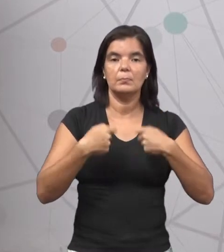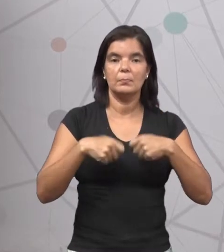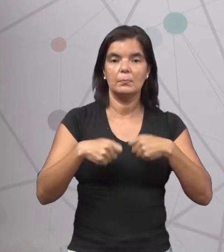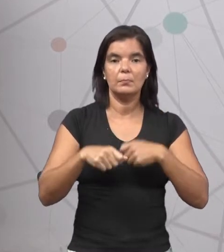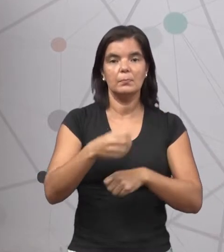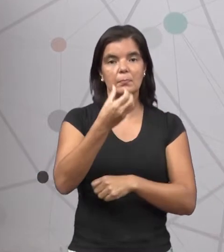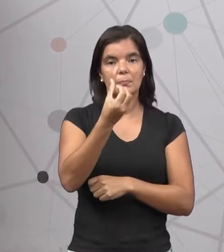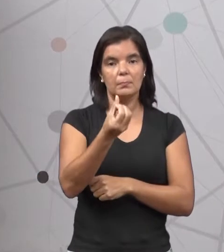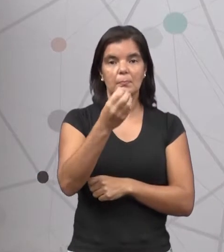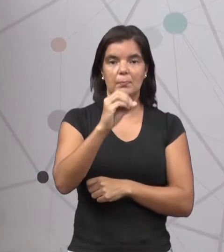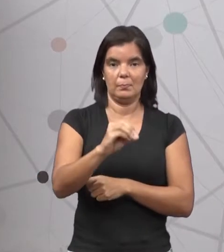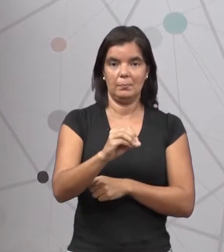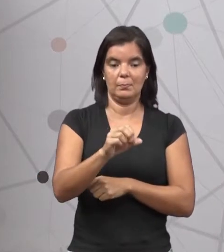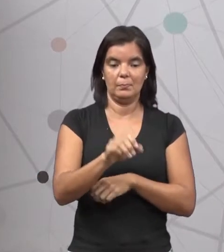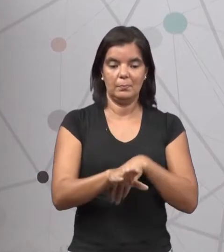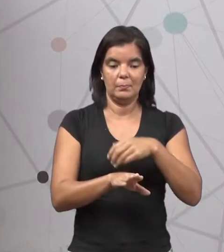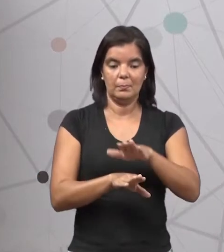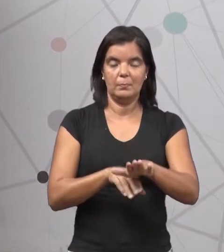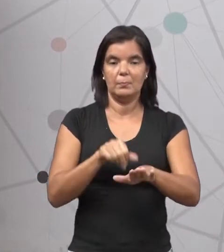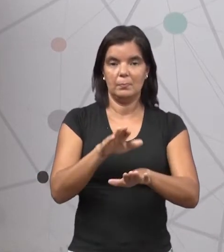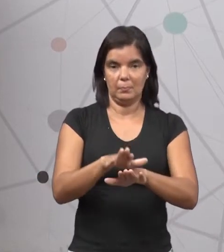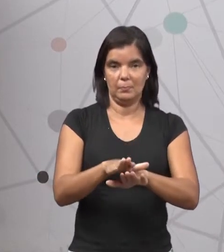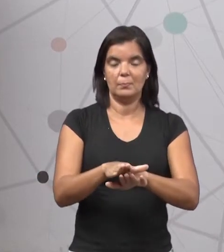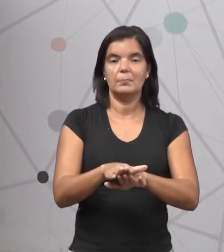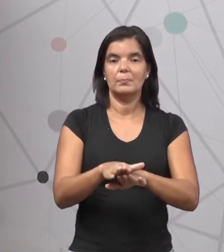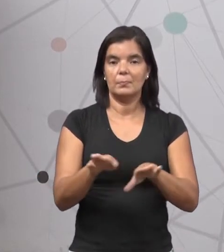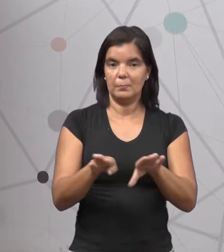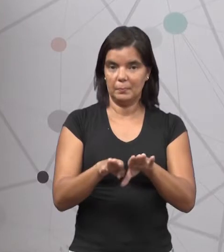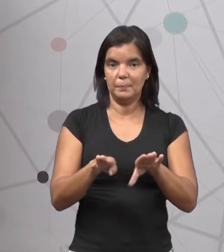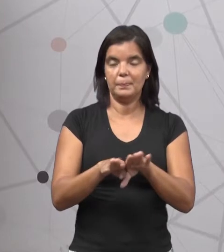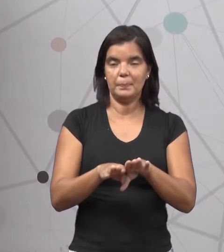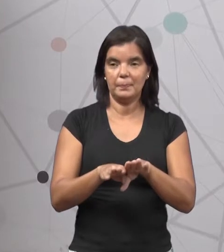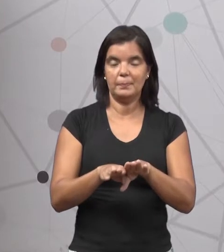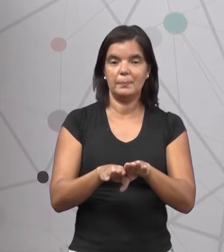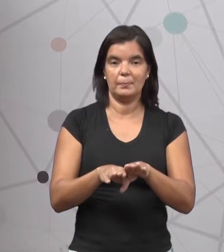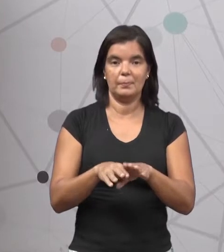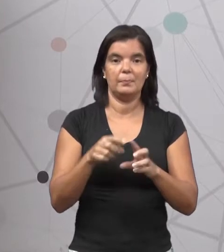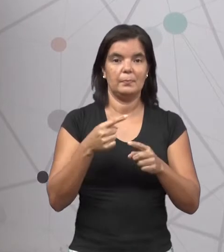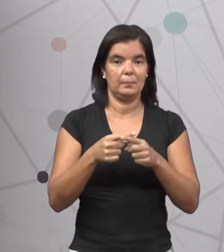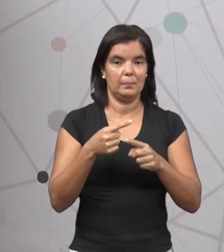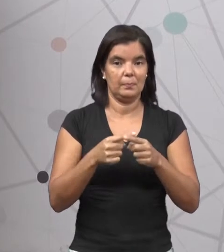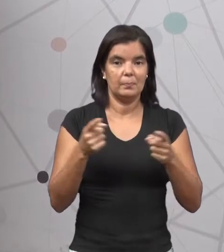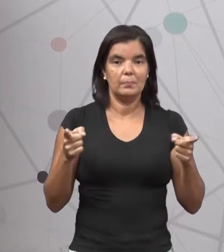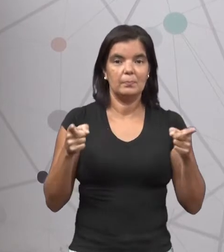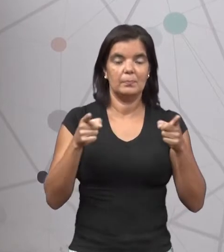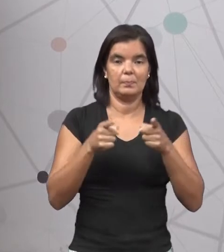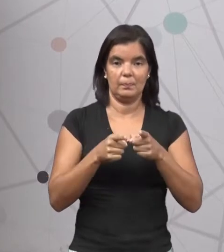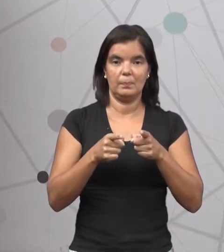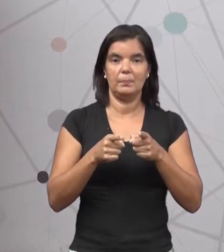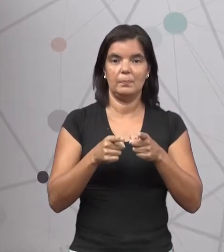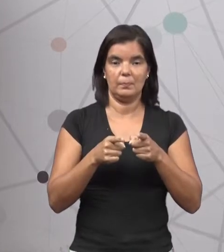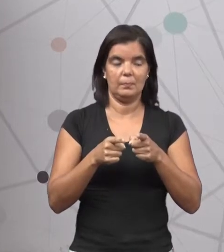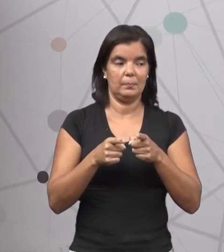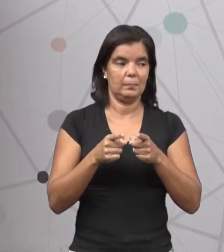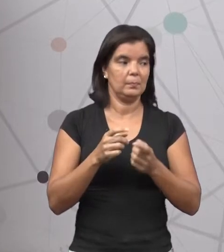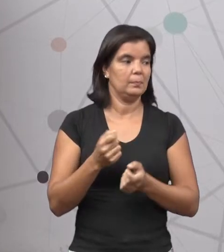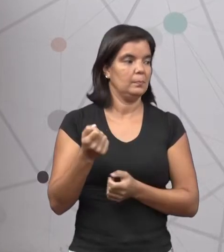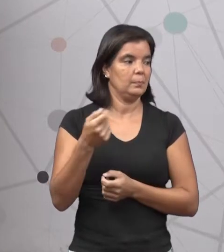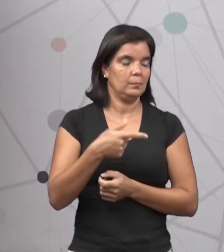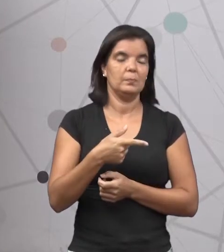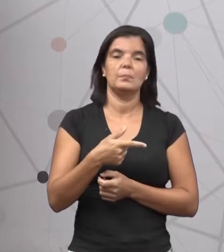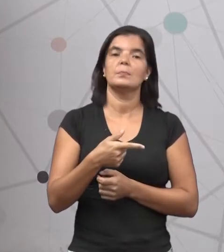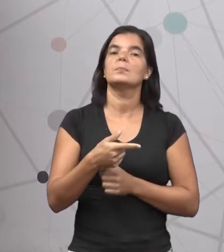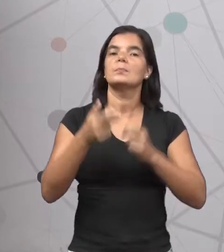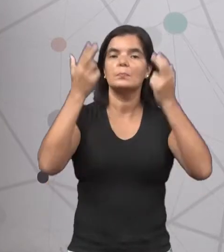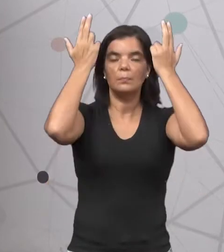dar 60 passos indo e voltando, porque o seu passo era menor do que o